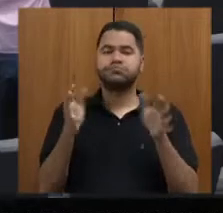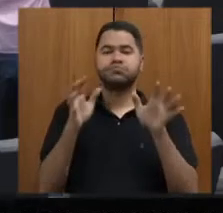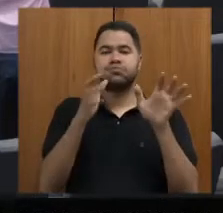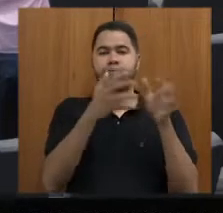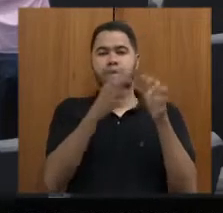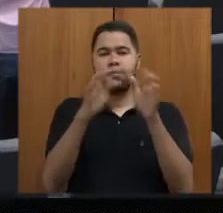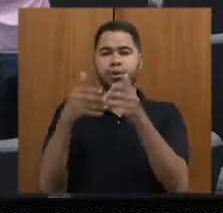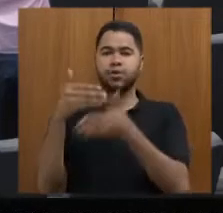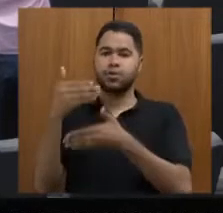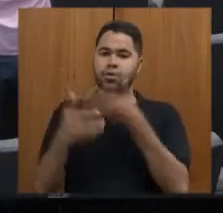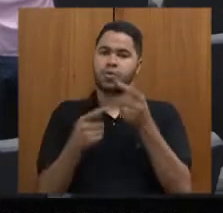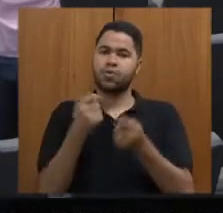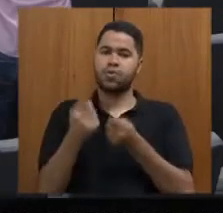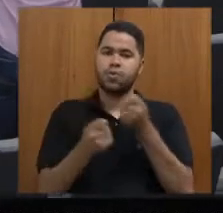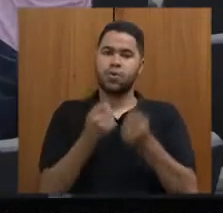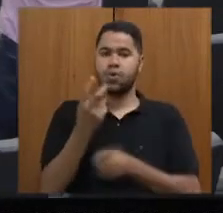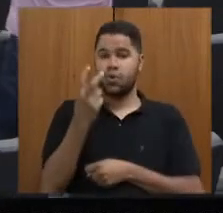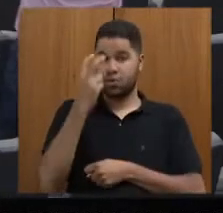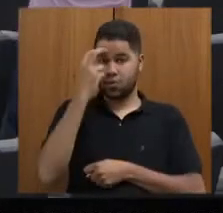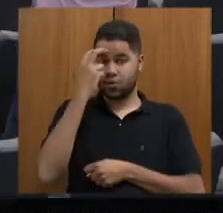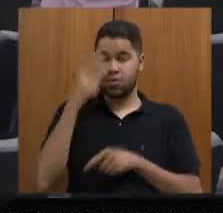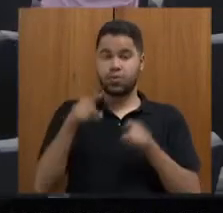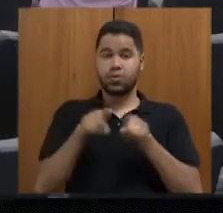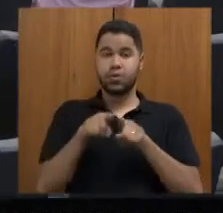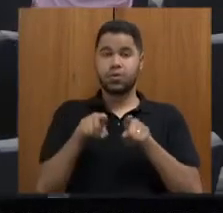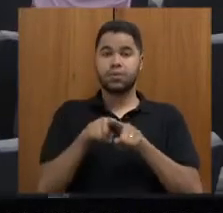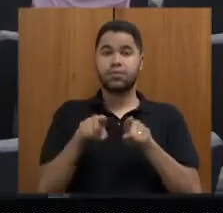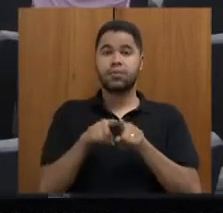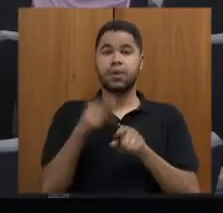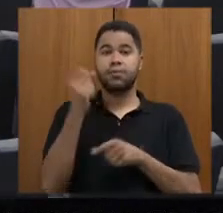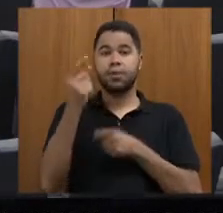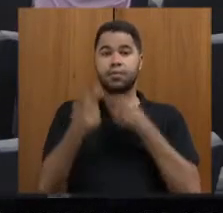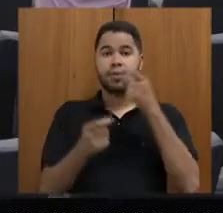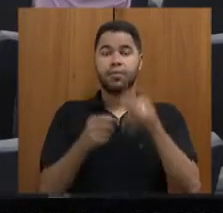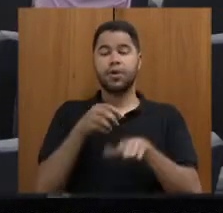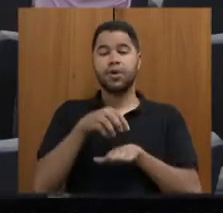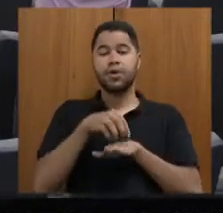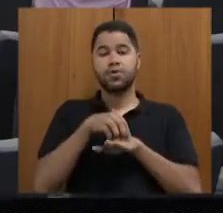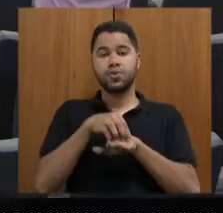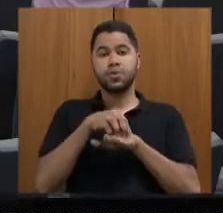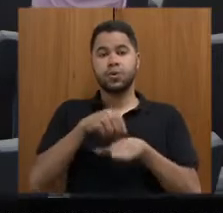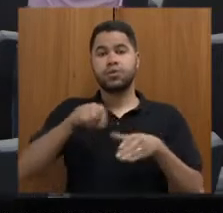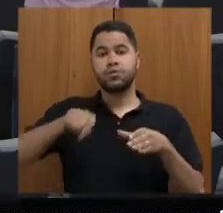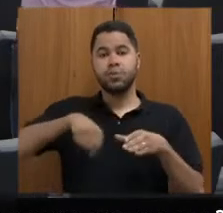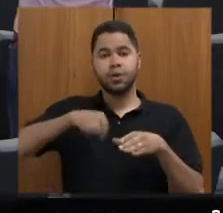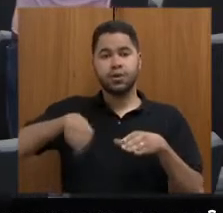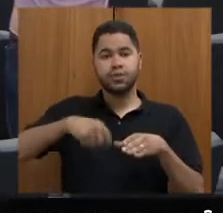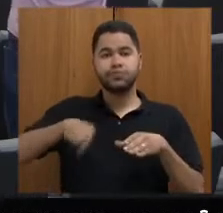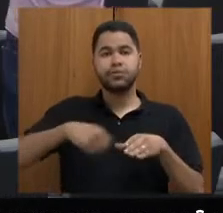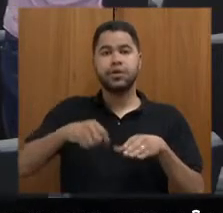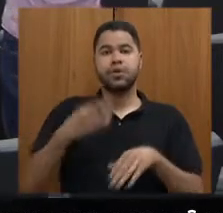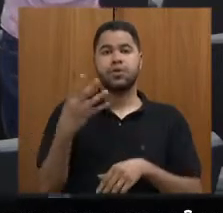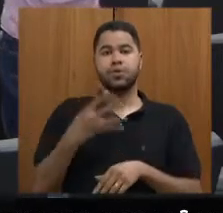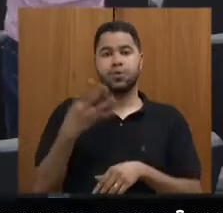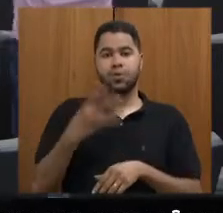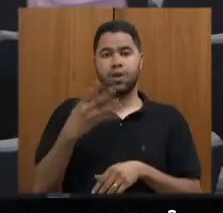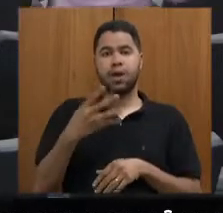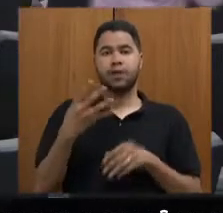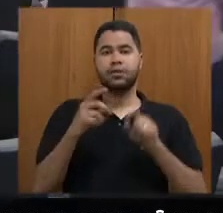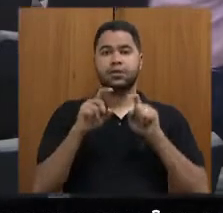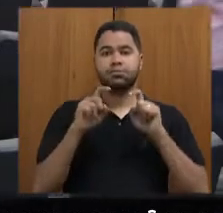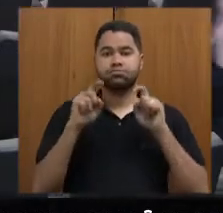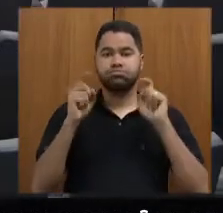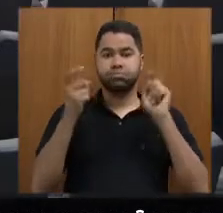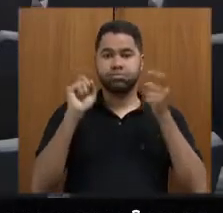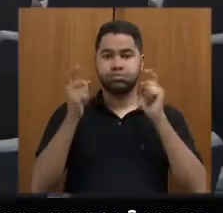Desenvolvimento Econômico, de Cultura, e Extraordinária de Turismo e Gastronomia da quarta sessão legislativa ordinária da